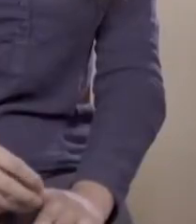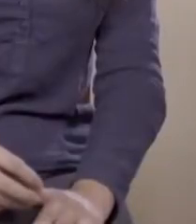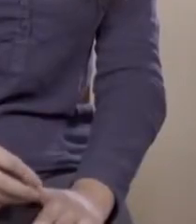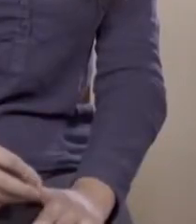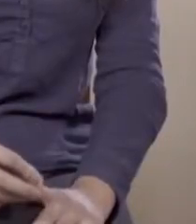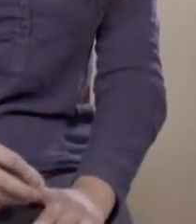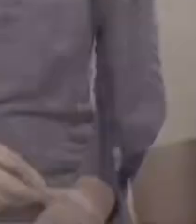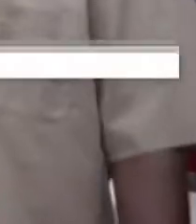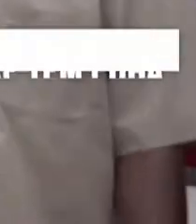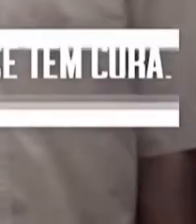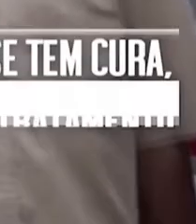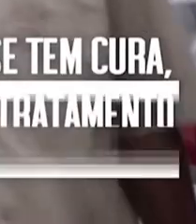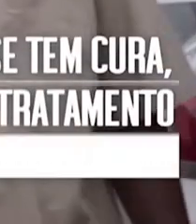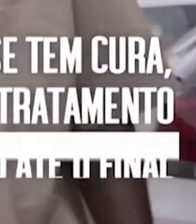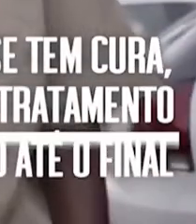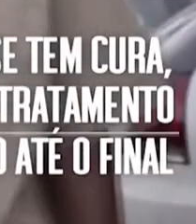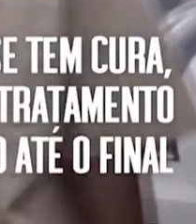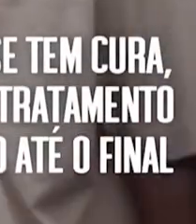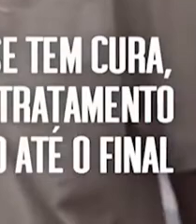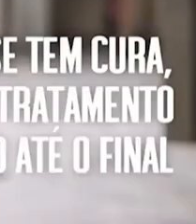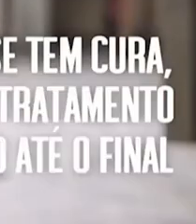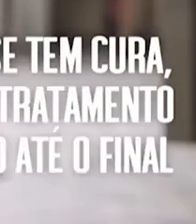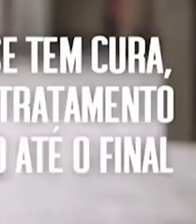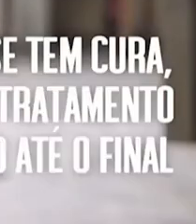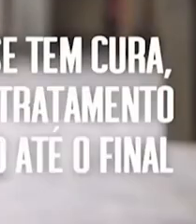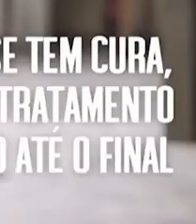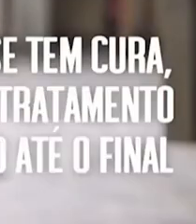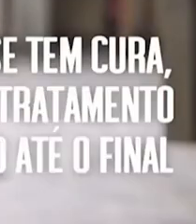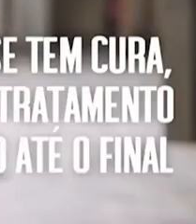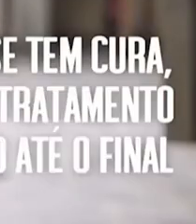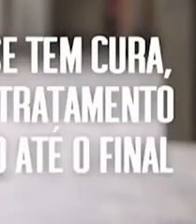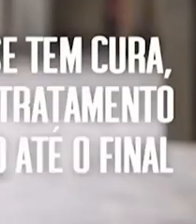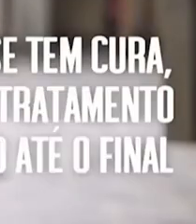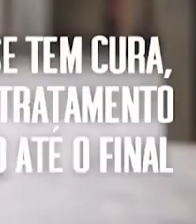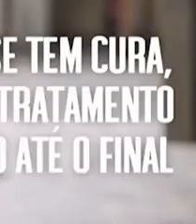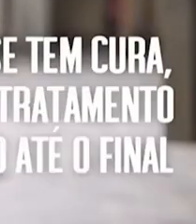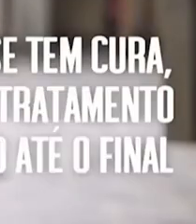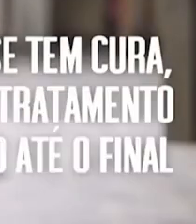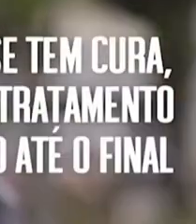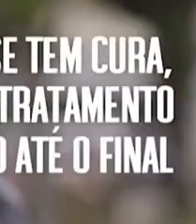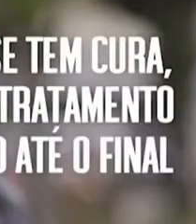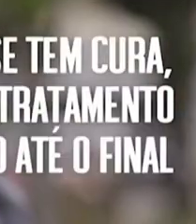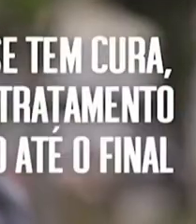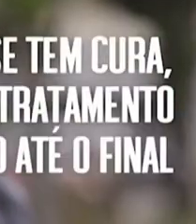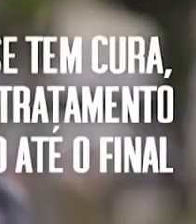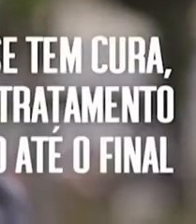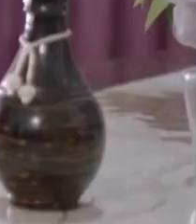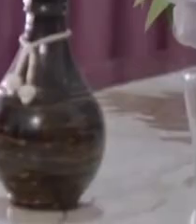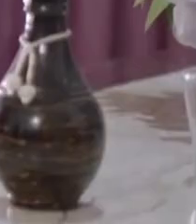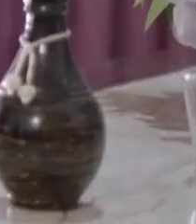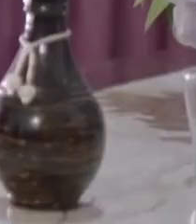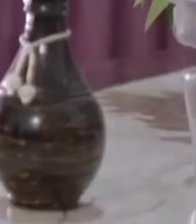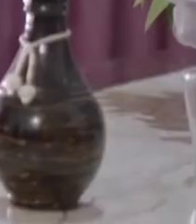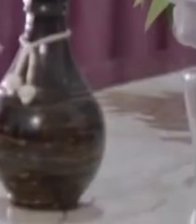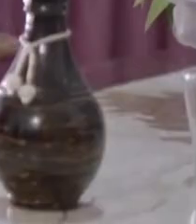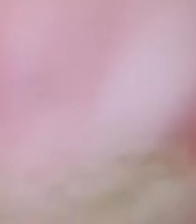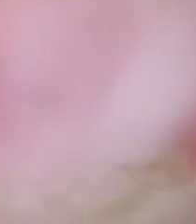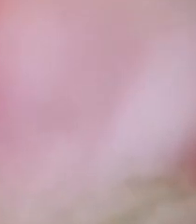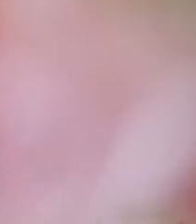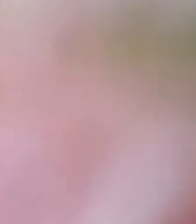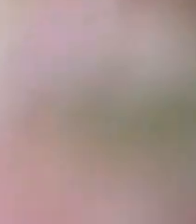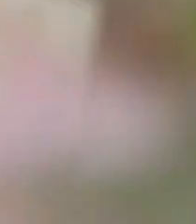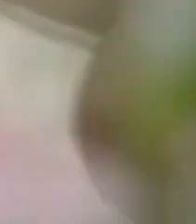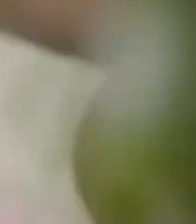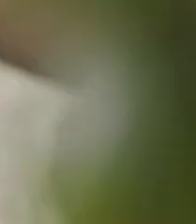apoio é você estar junto. O médico falou que eu ia fazer um tratamento, e o tratamento durava seis meses, e eu ia ficar bom. E seguiu a risca.